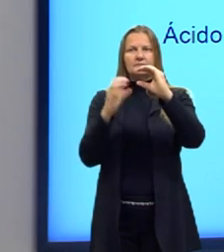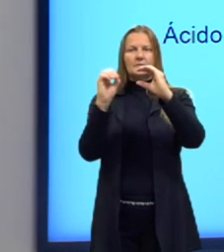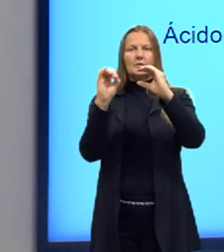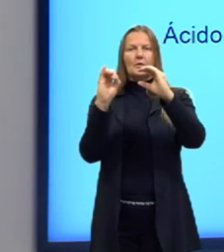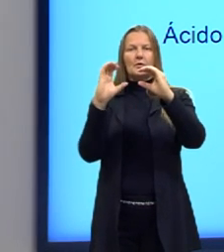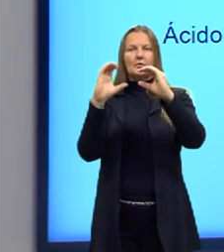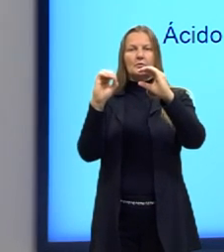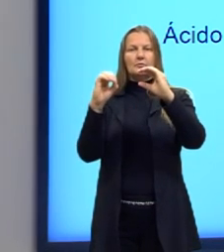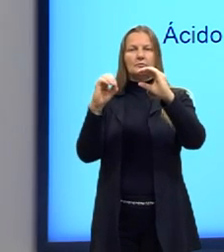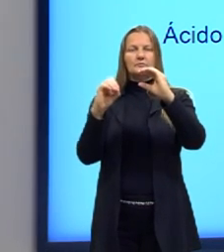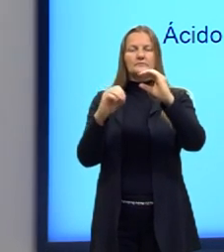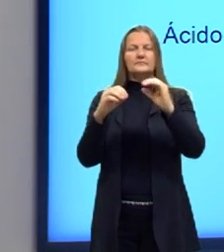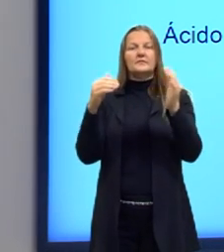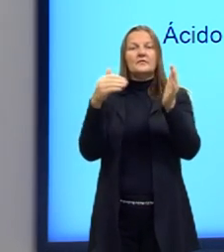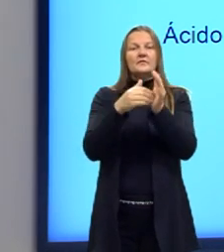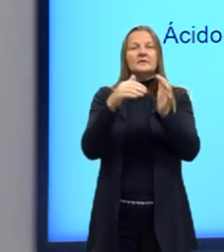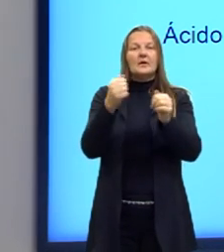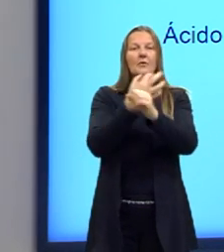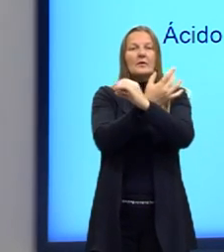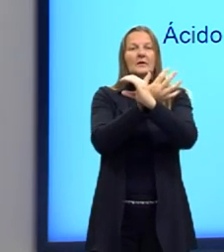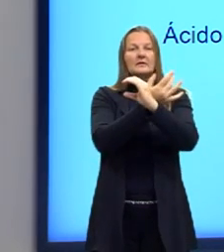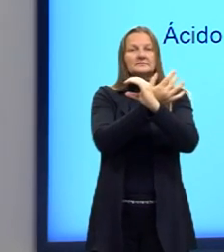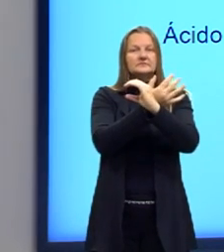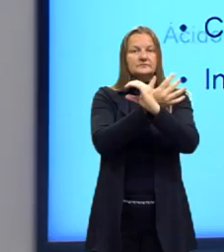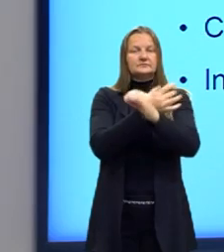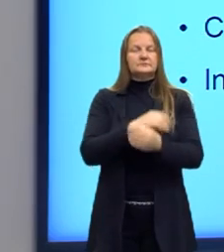terminação dos ácidos.